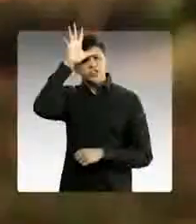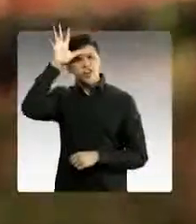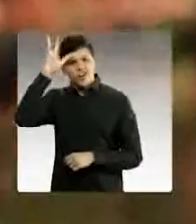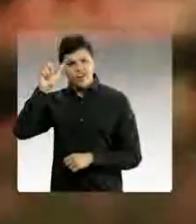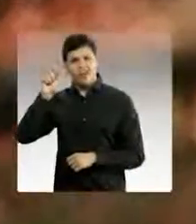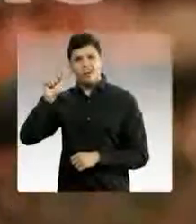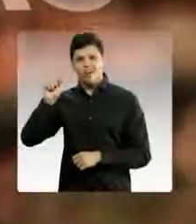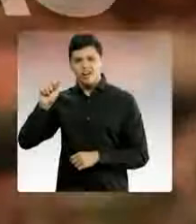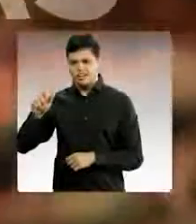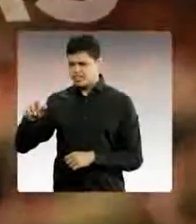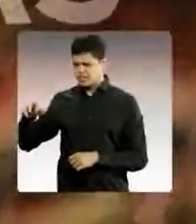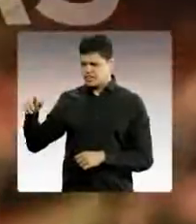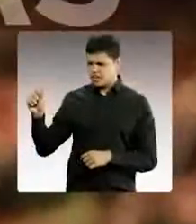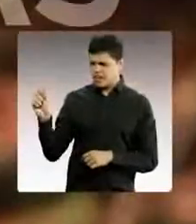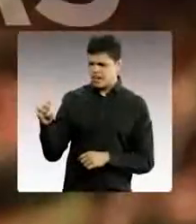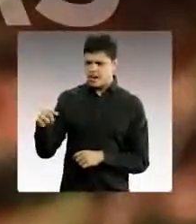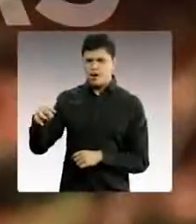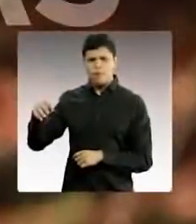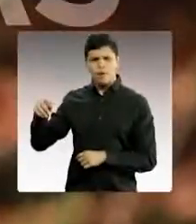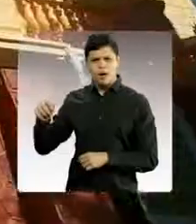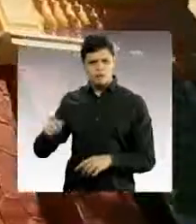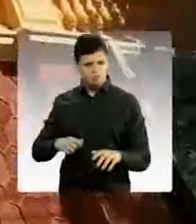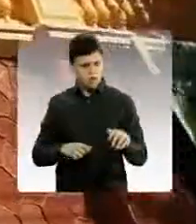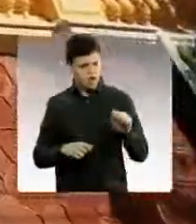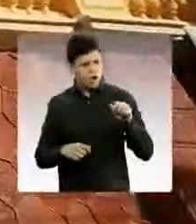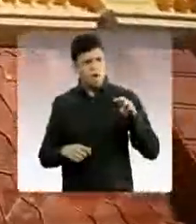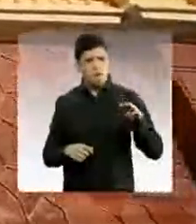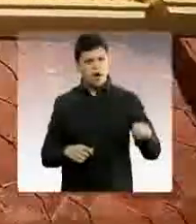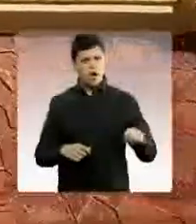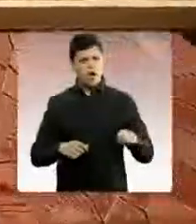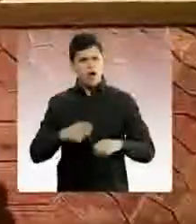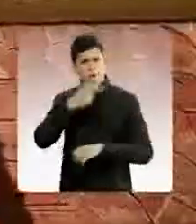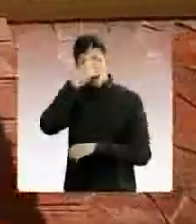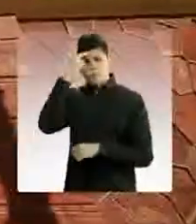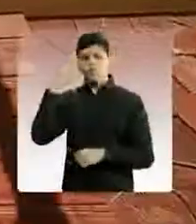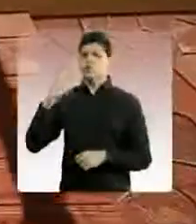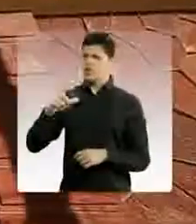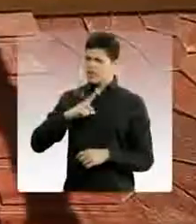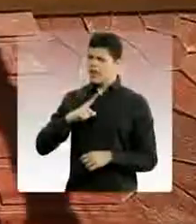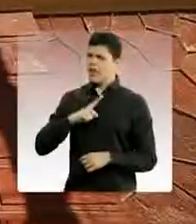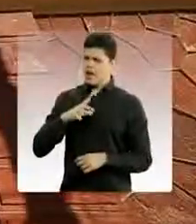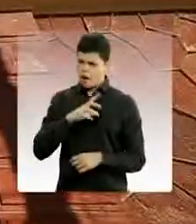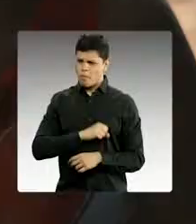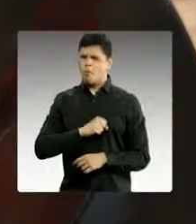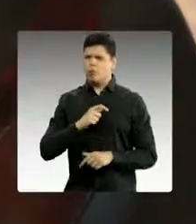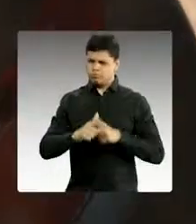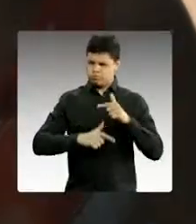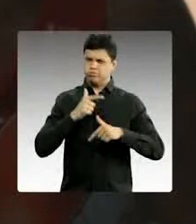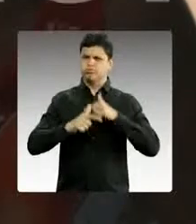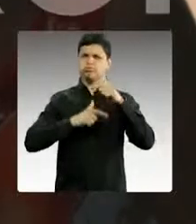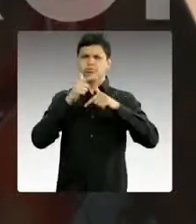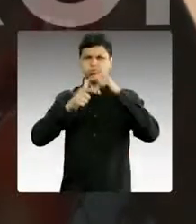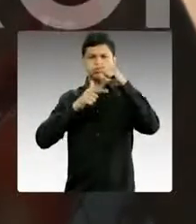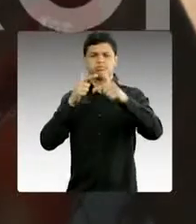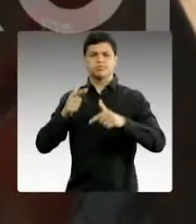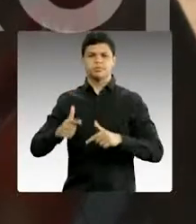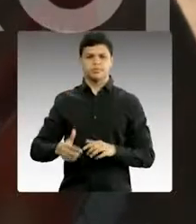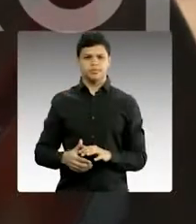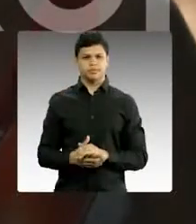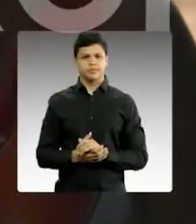ama Amazonas. Ama, ama, quem ama